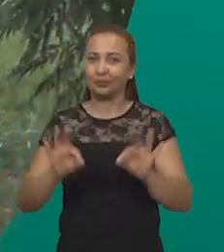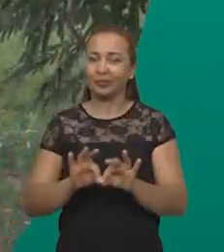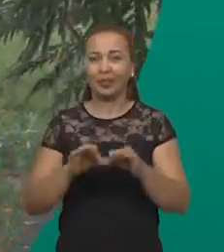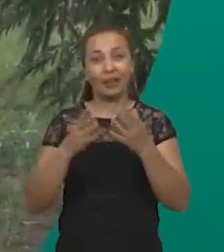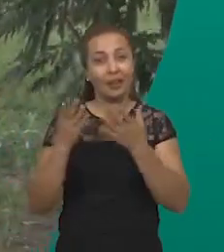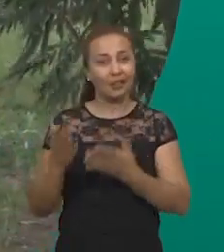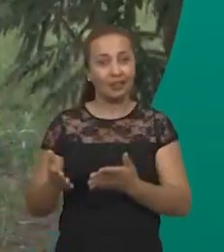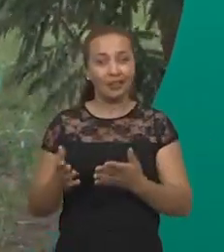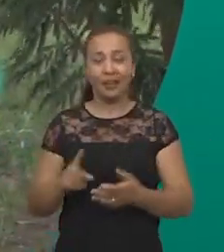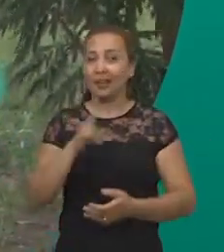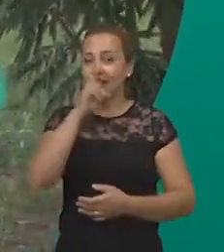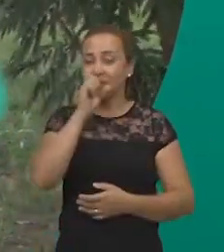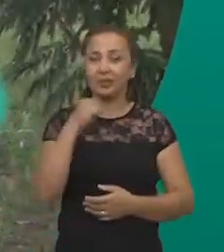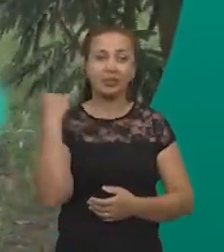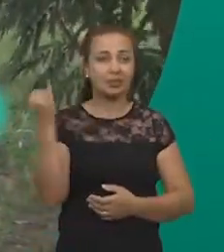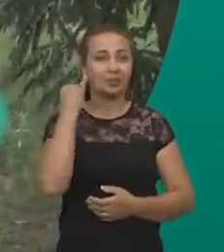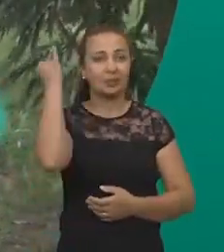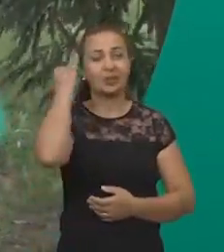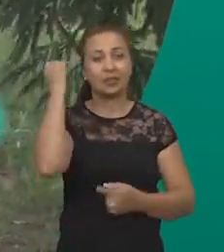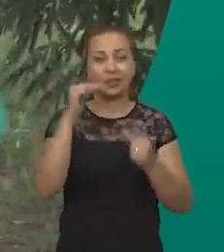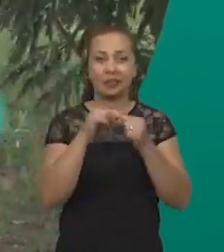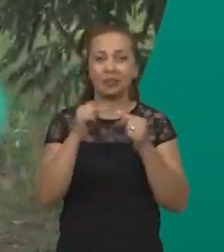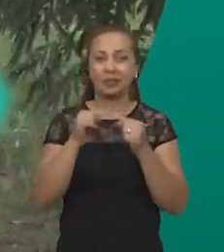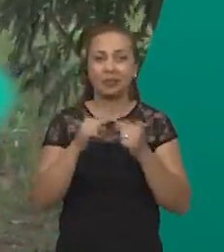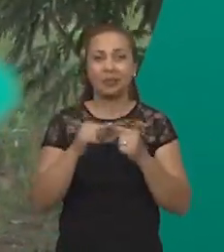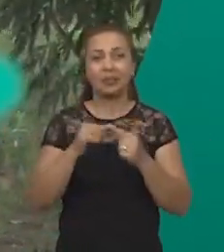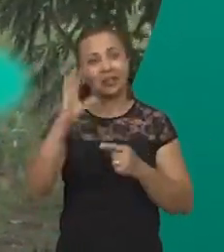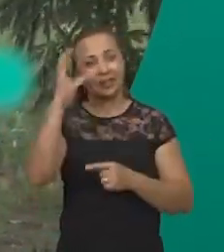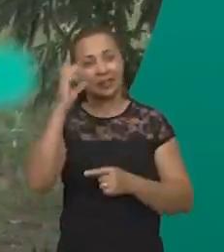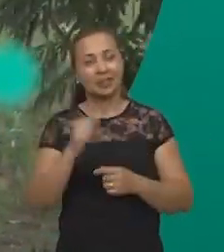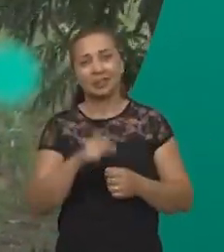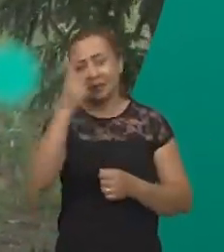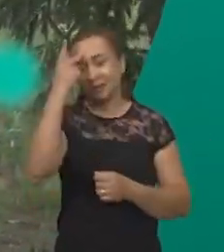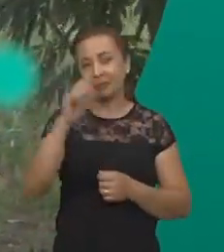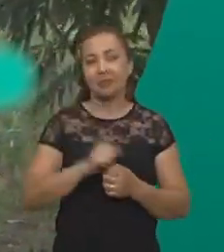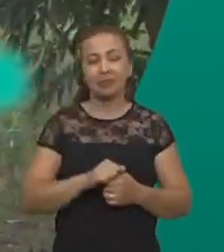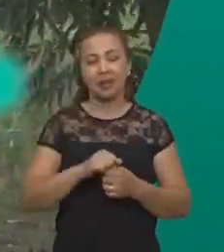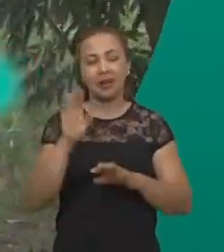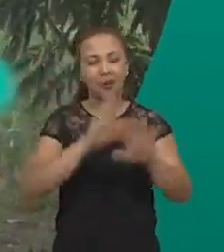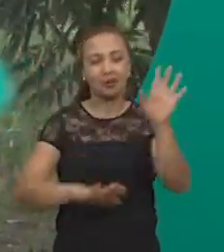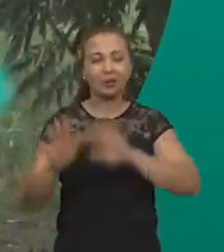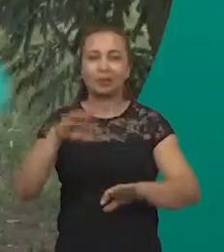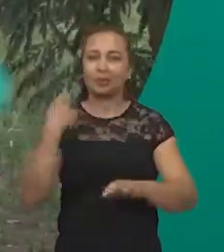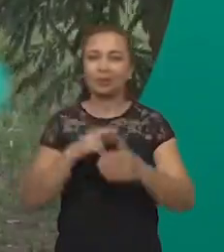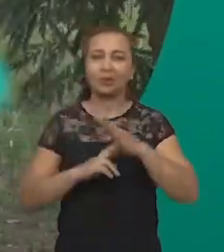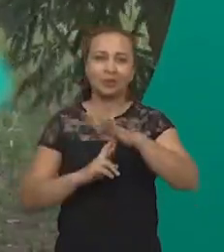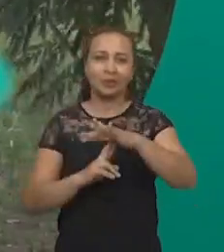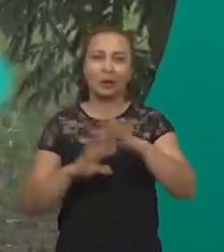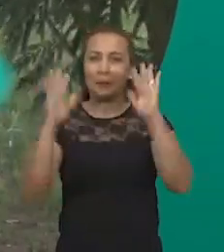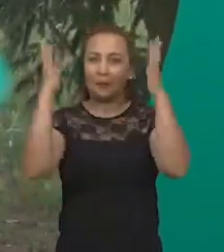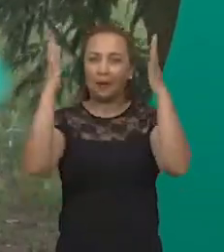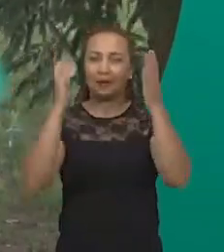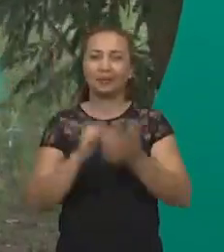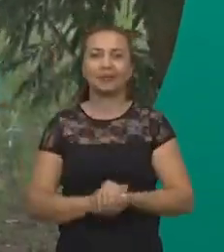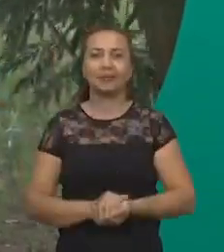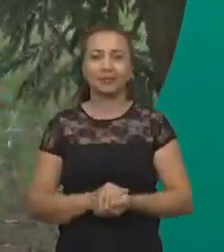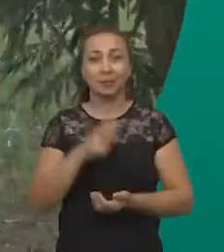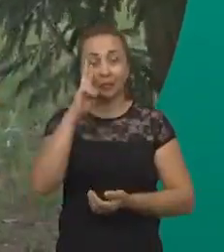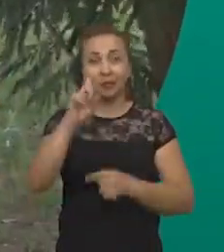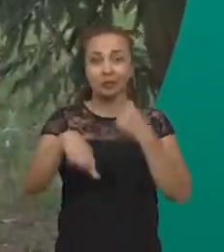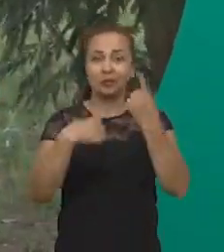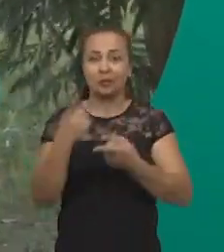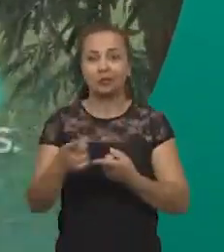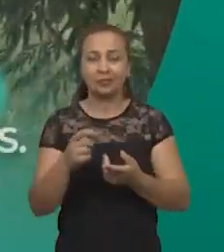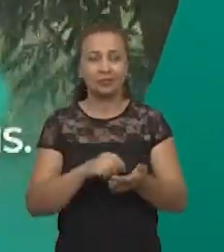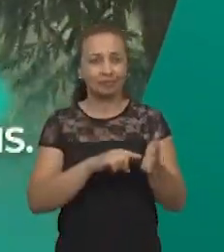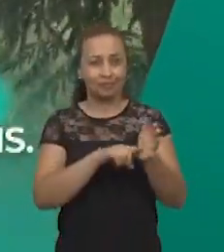Projetos como este reforçam a importância do investimento na ciência a fim de preservar o nosso meio ambiente. Parabéns aos envolvidos.